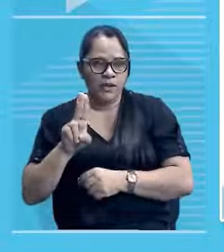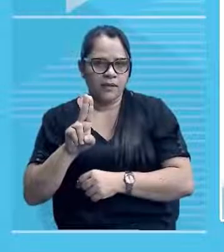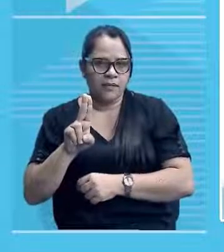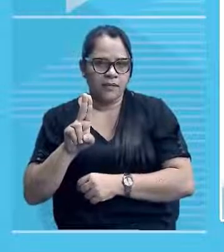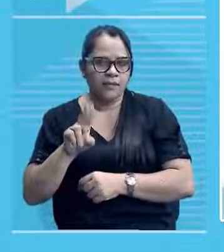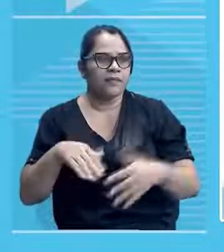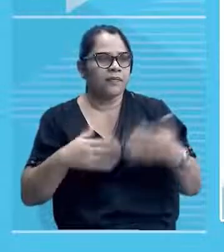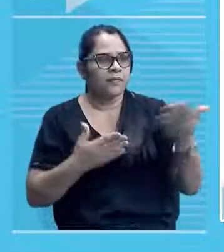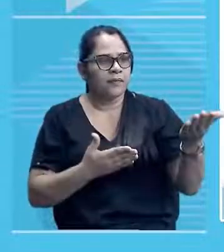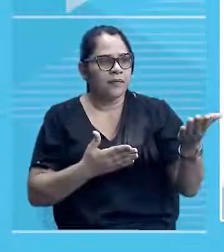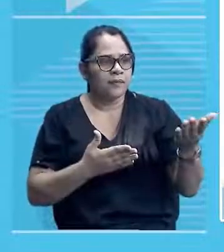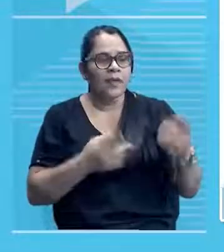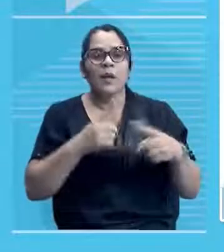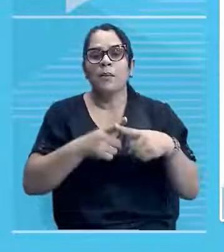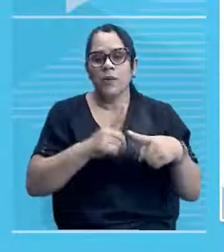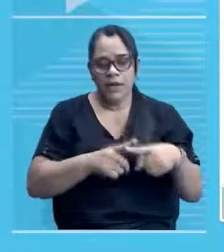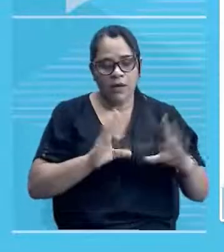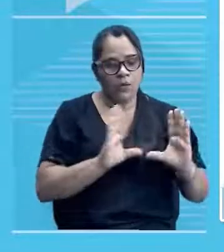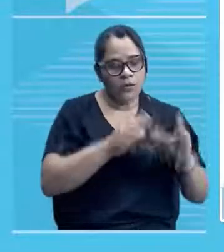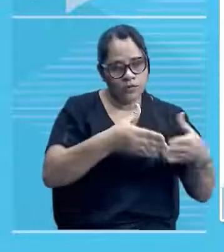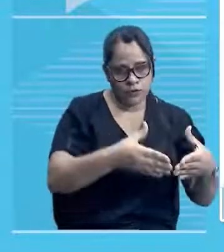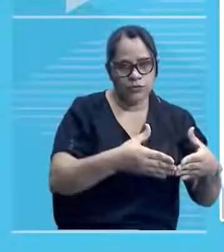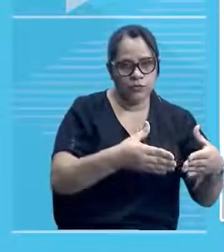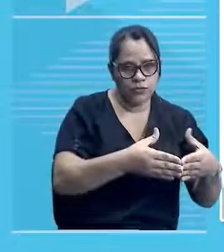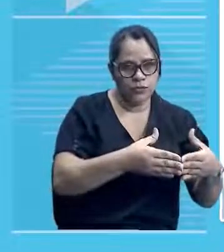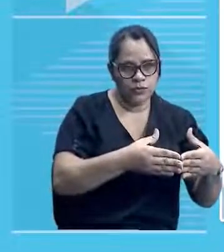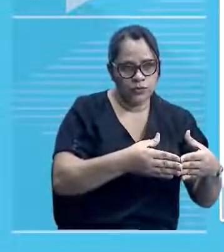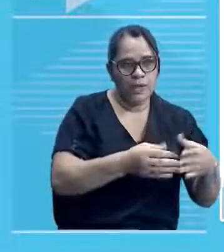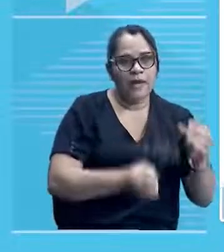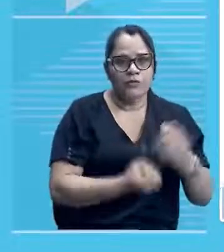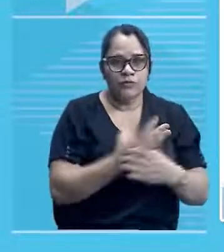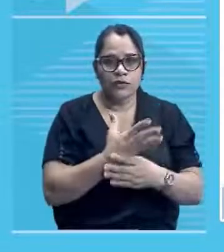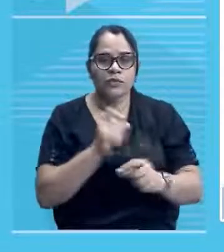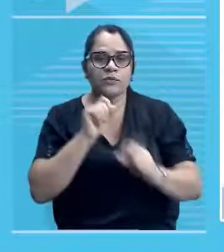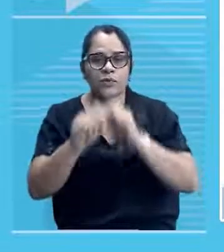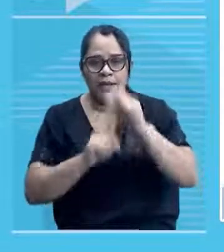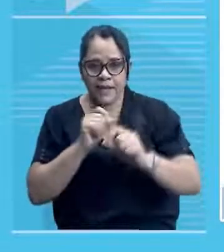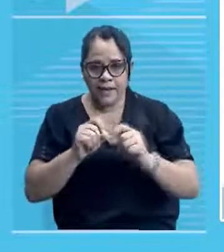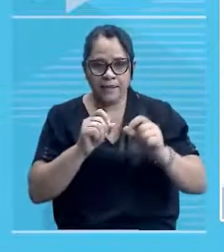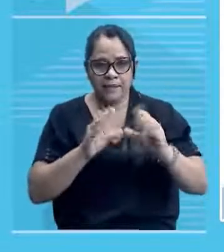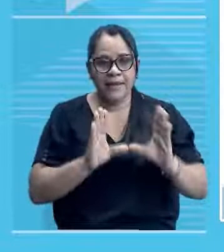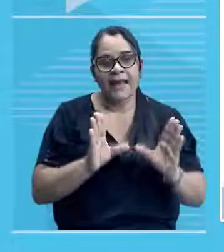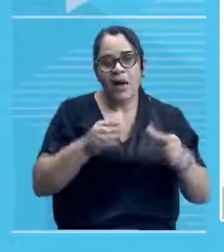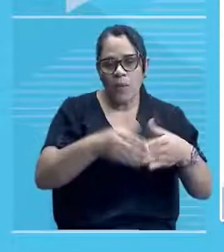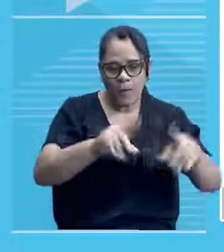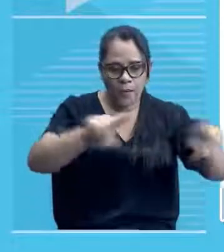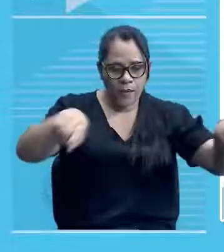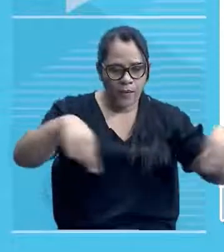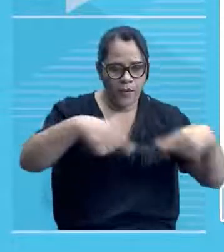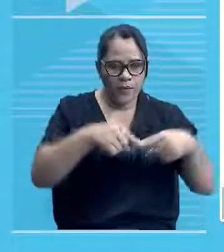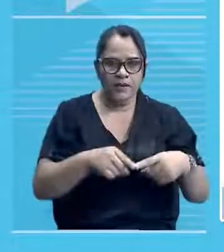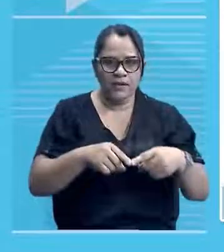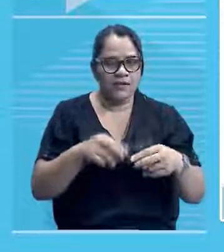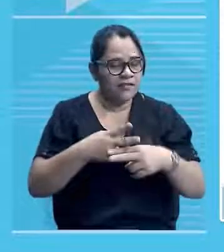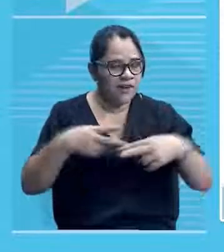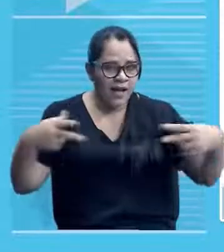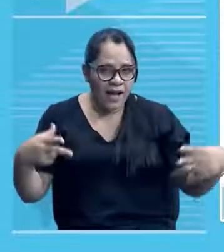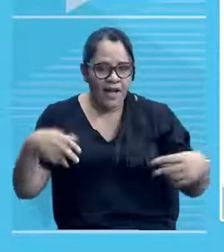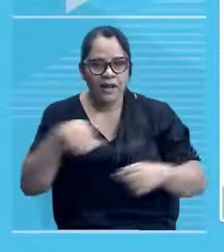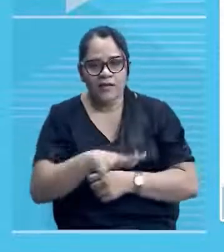Porto das Barcas. Porque esse conjunto, ele é constituído por galpões, armazéns, cais, pátios,